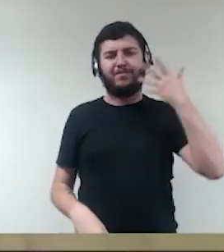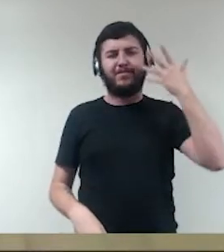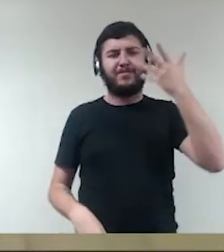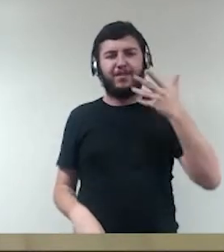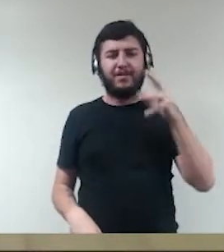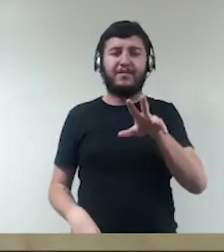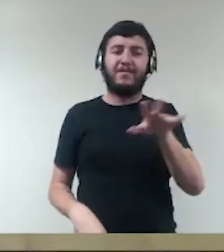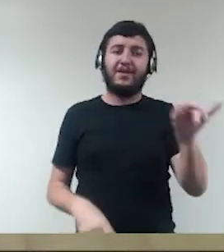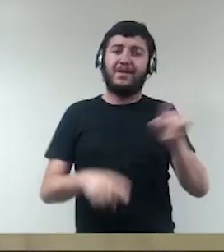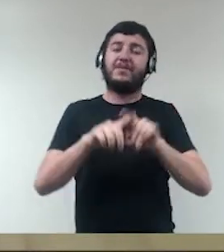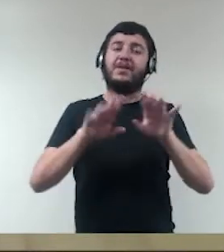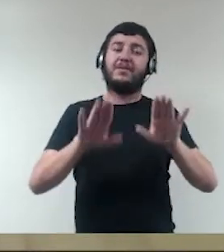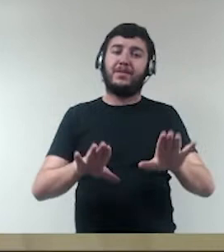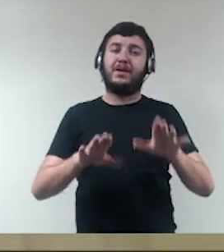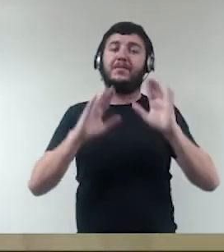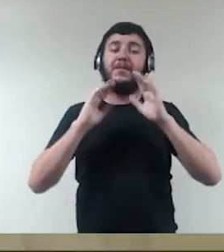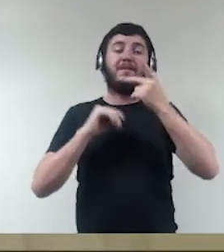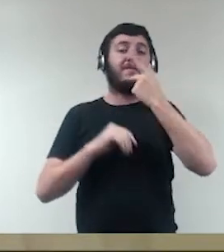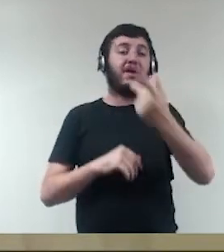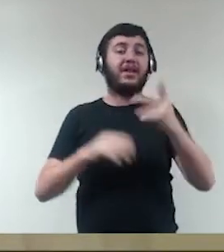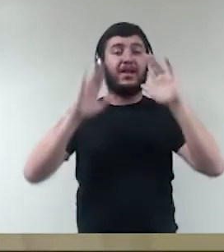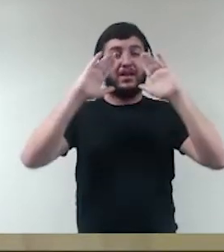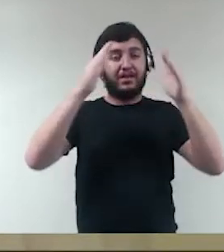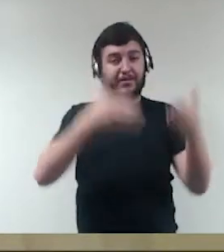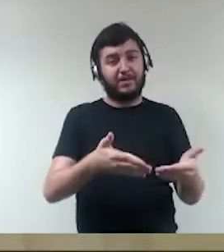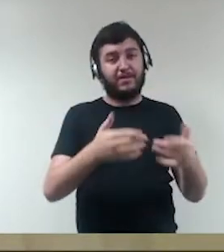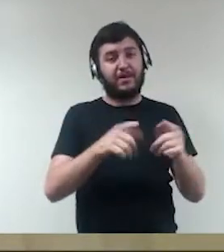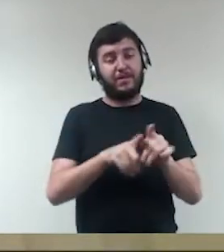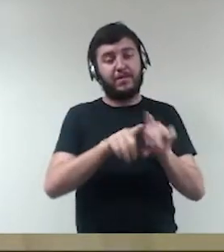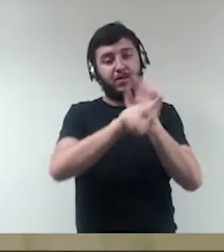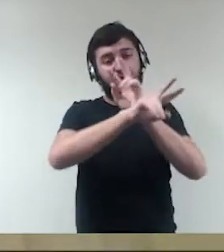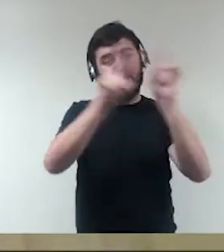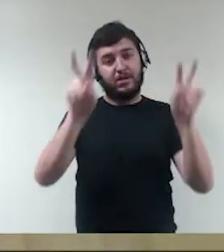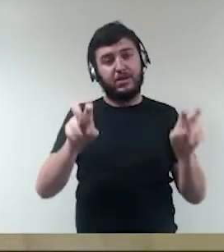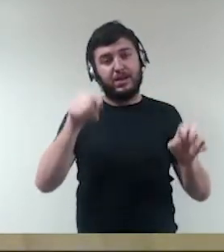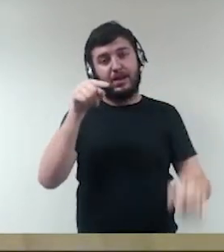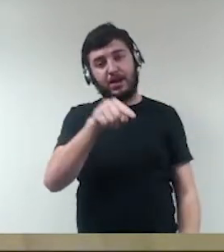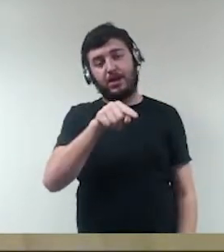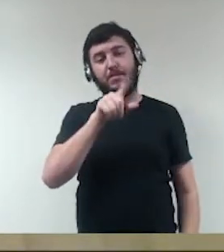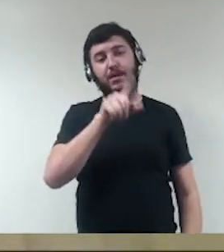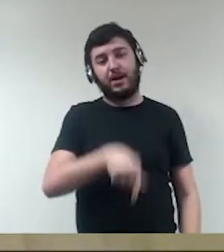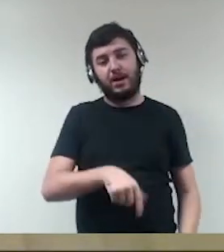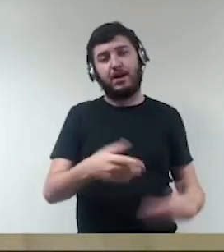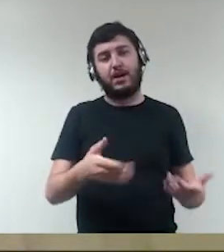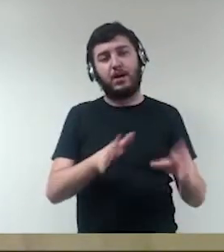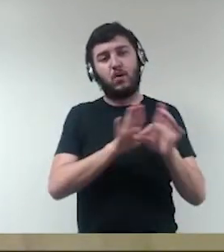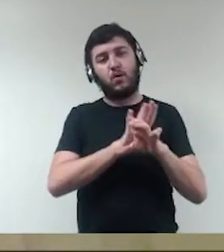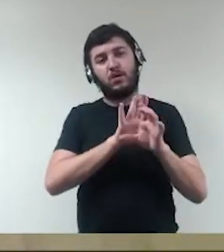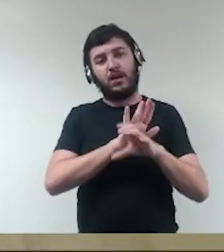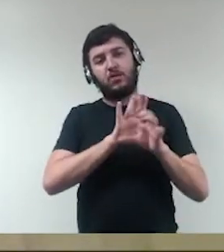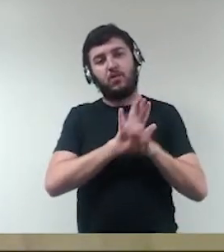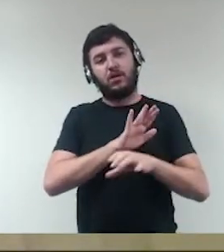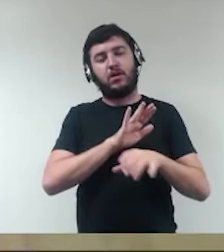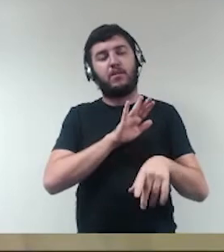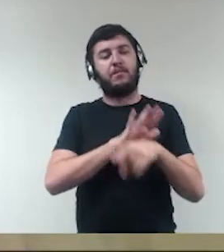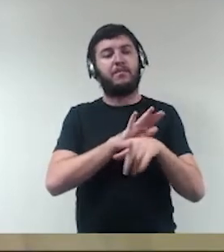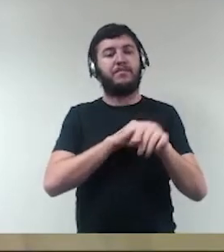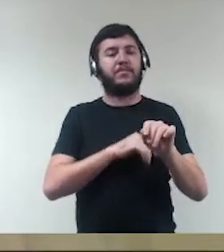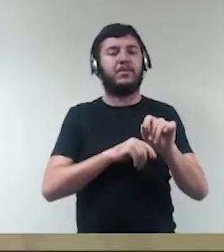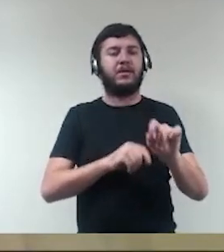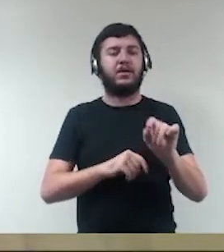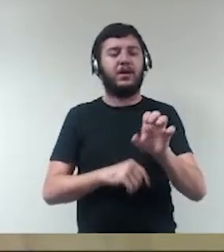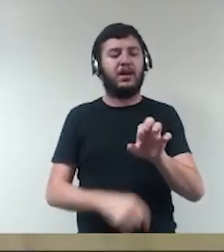é pra falar especificamente em relação à questão da conceituação do erro